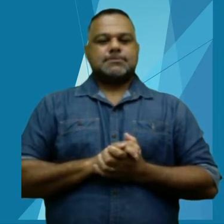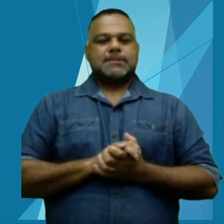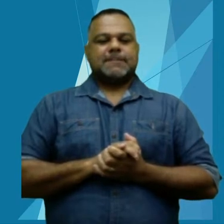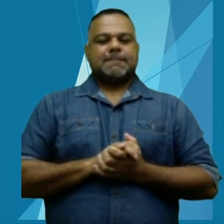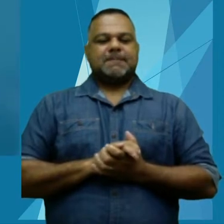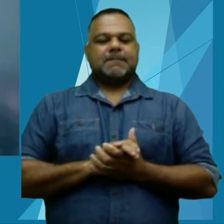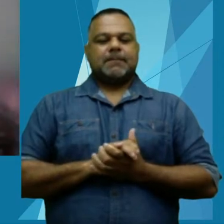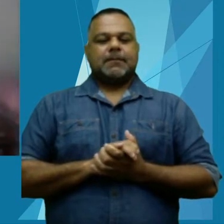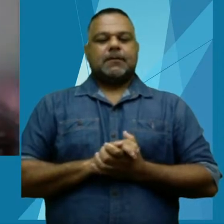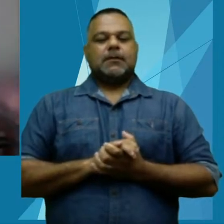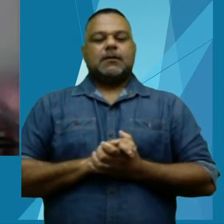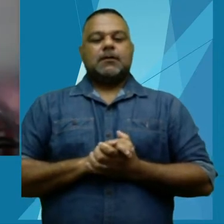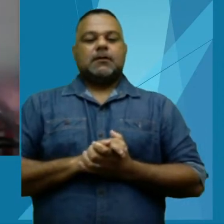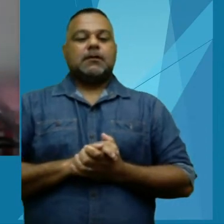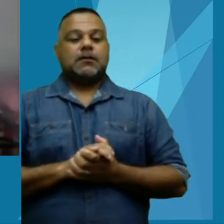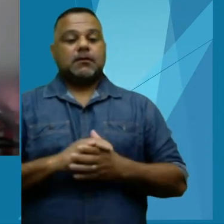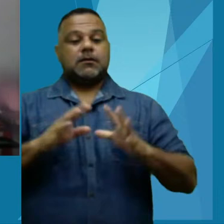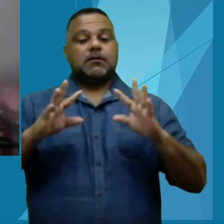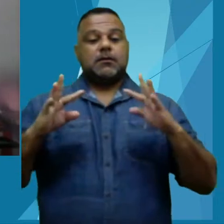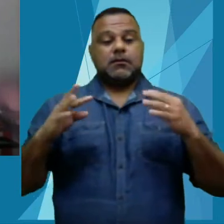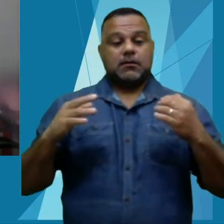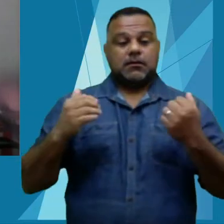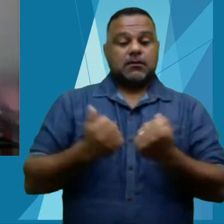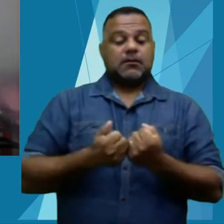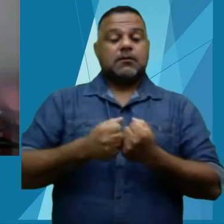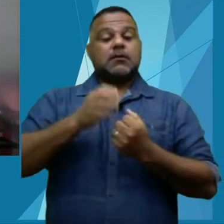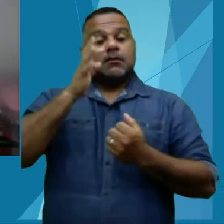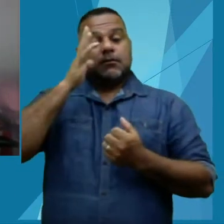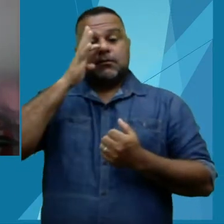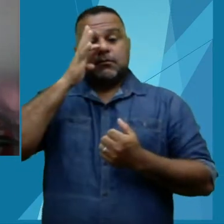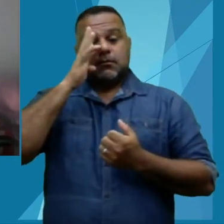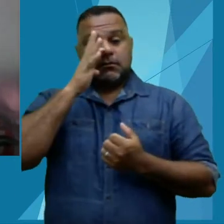Todos os que tiverem interesse